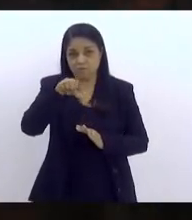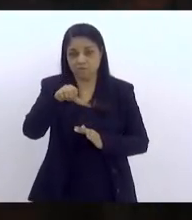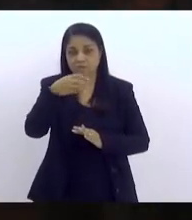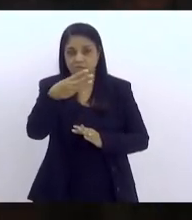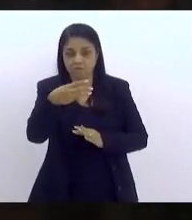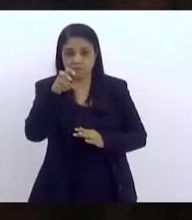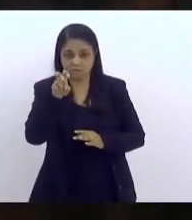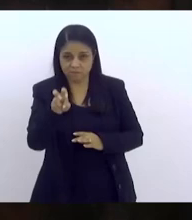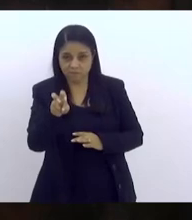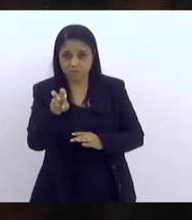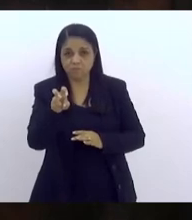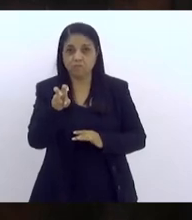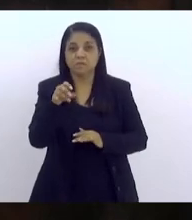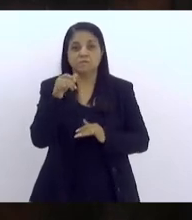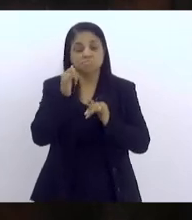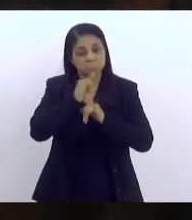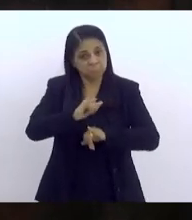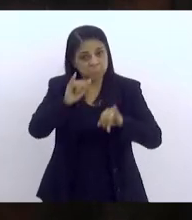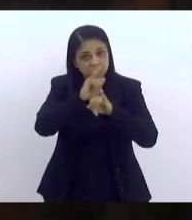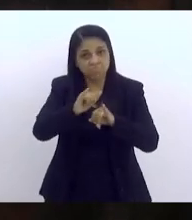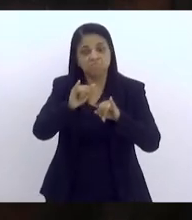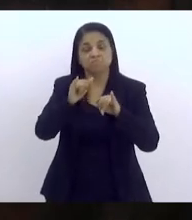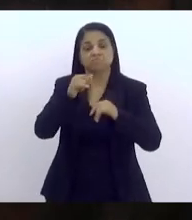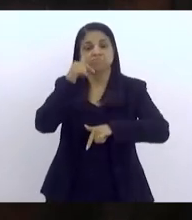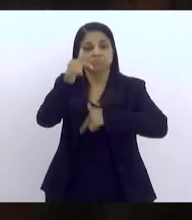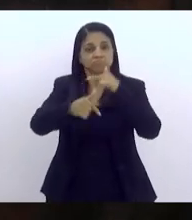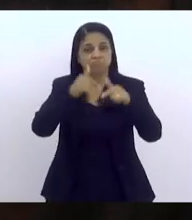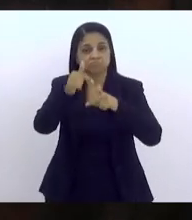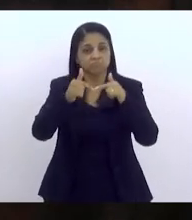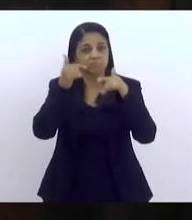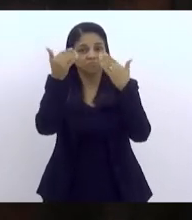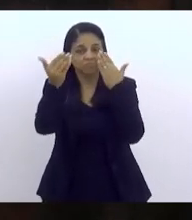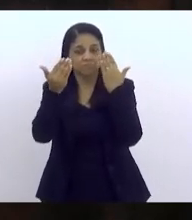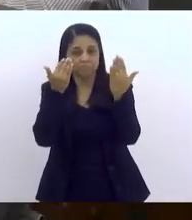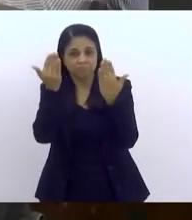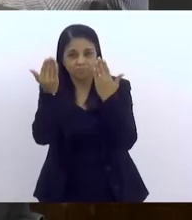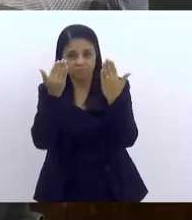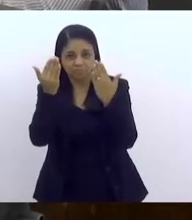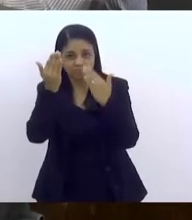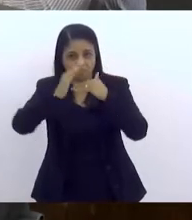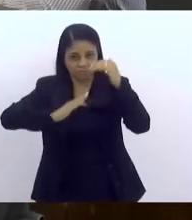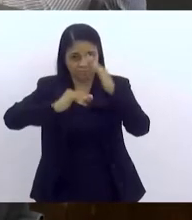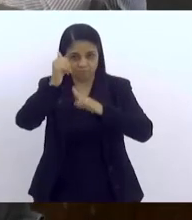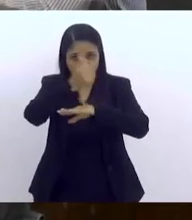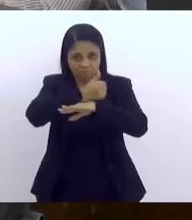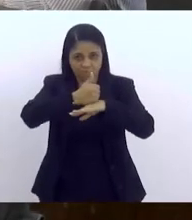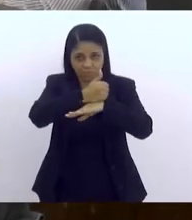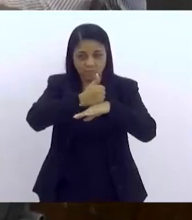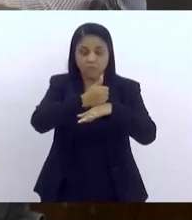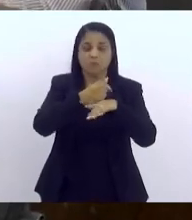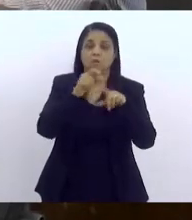sobre serviços de psicologia e serviços de serviço social.